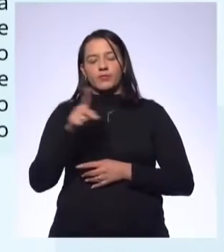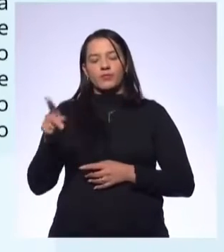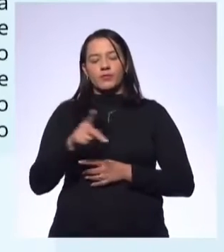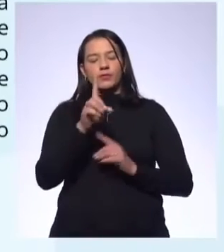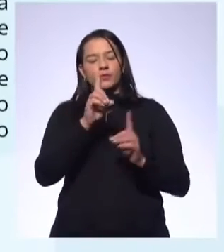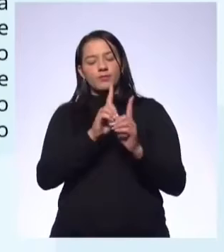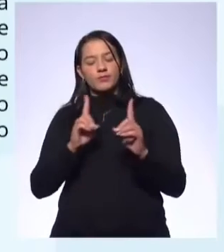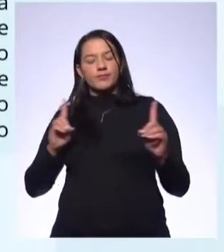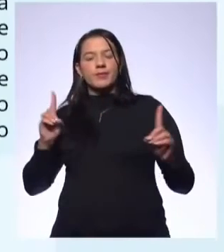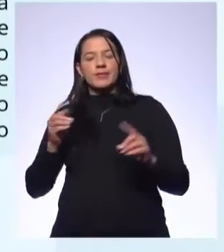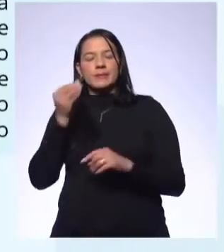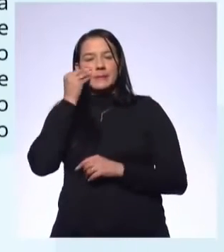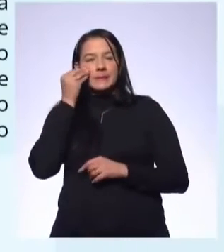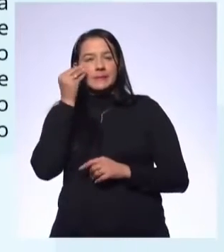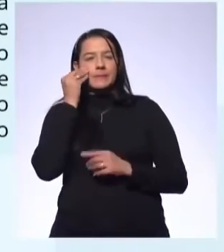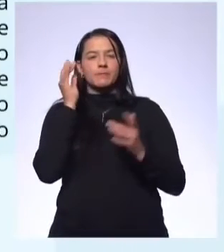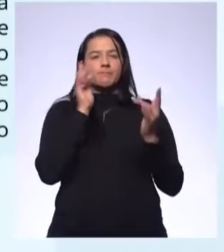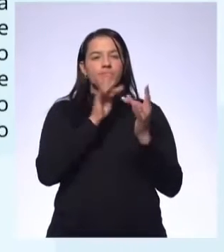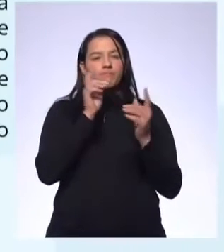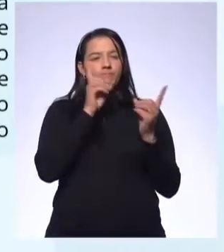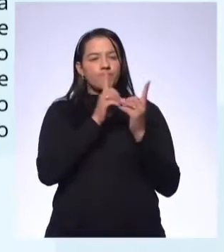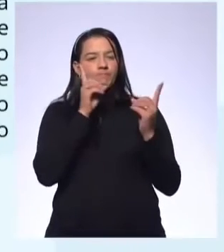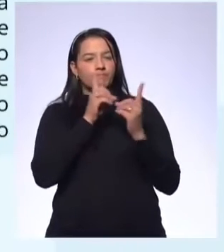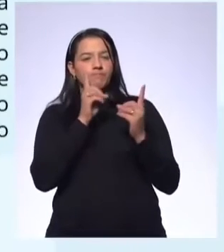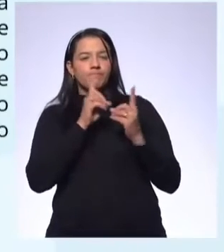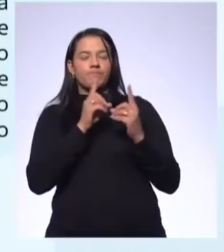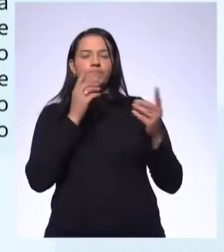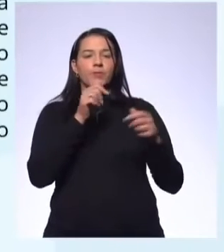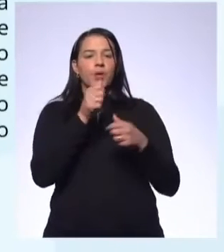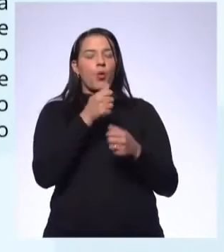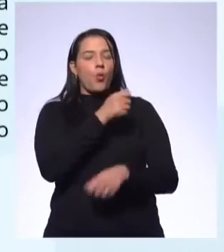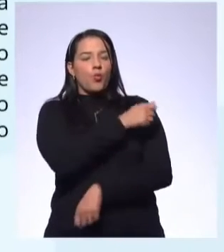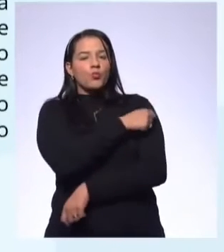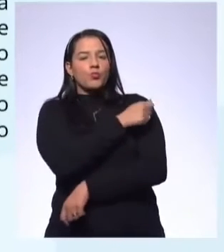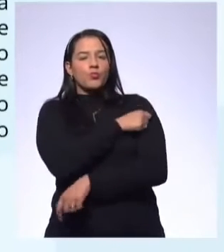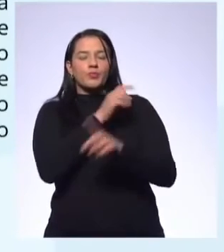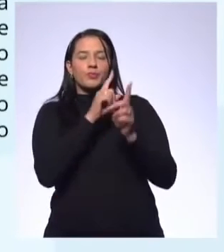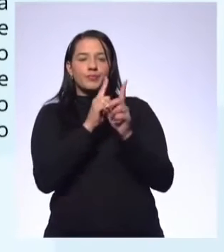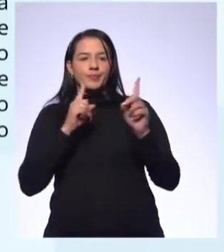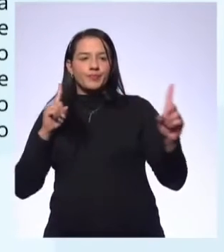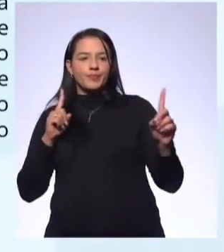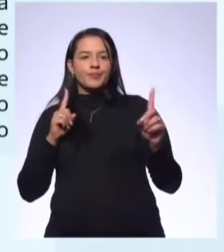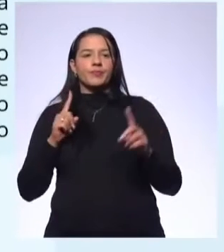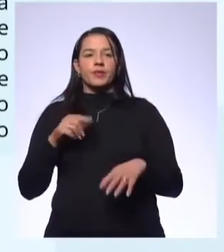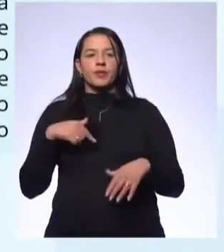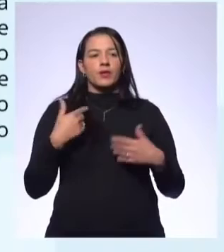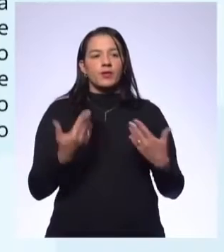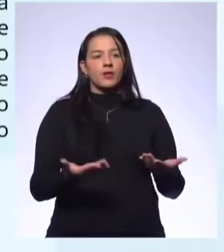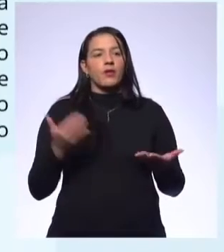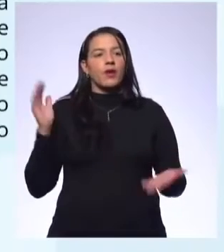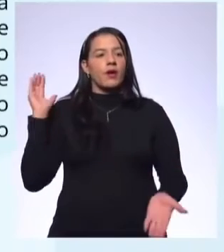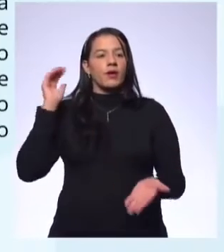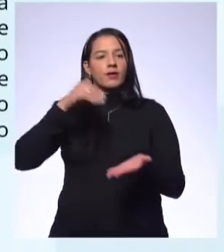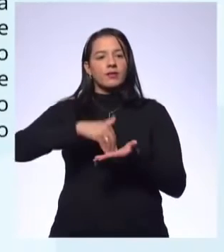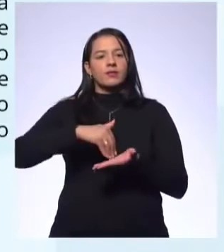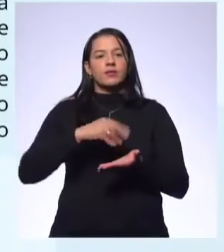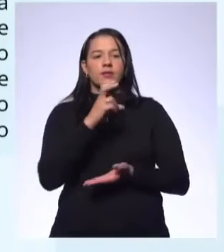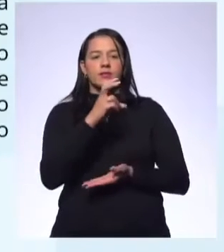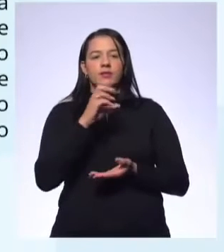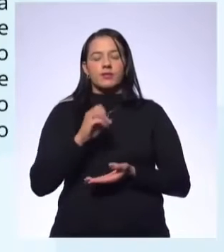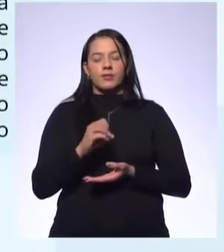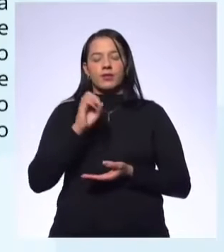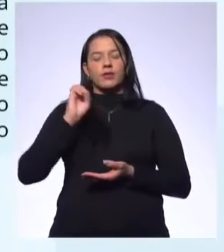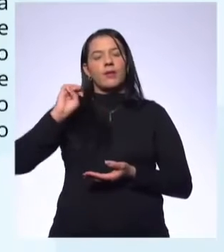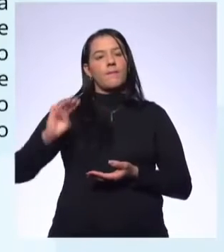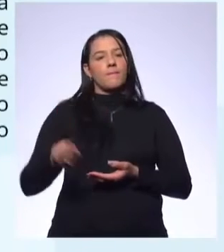tentando atender seus alunos remotamente. Mais de 50 milhões de alunos que até aquele momento só viam a tecnologia como meio